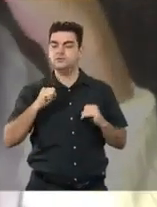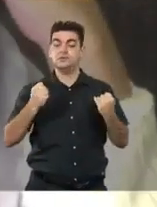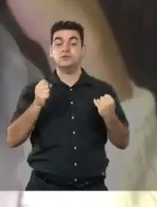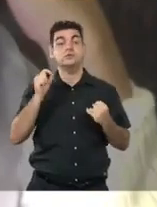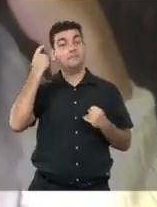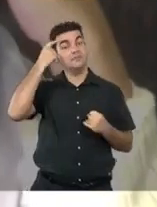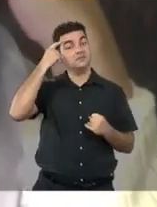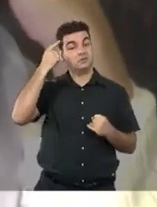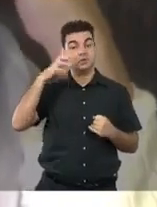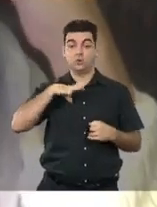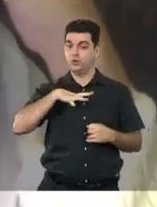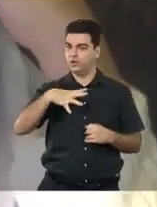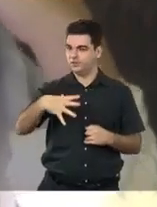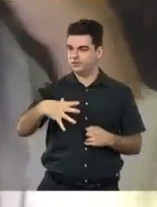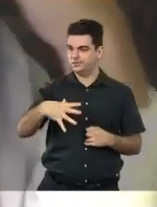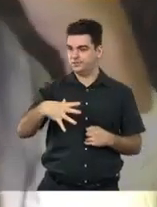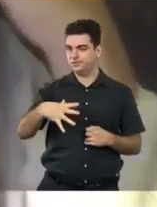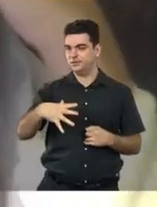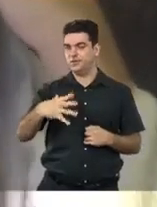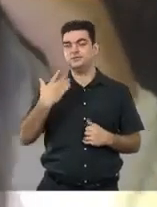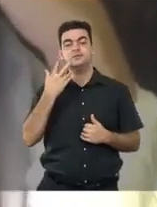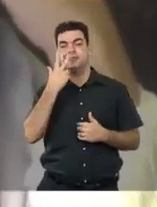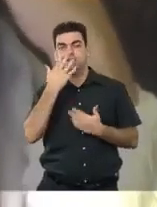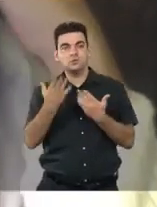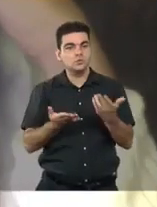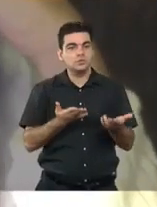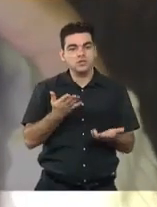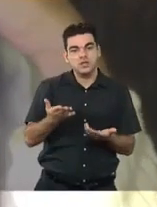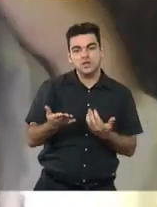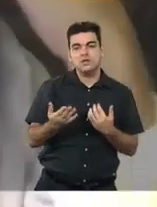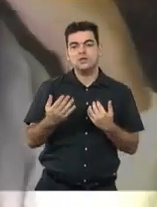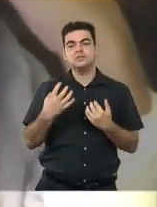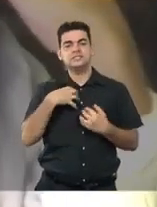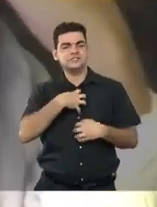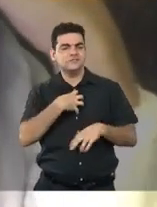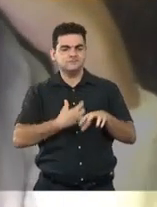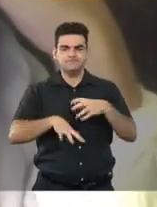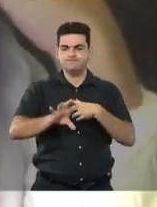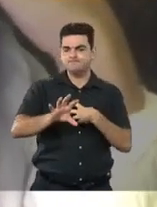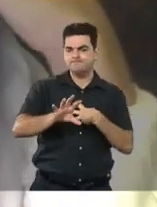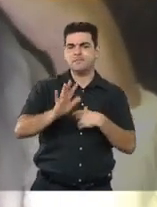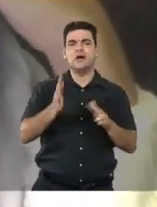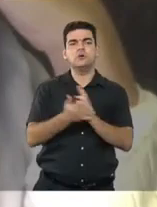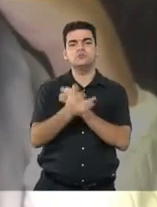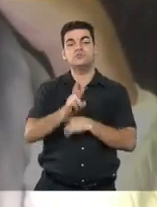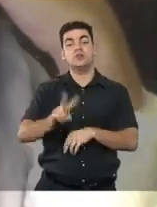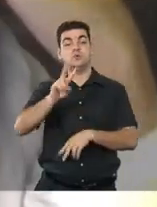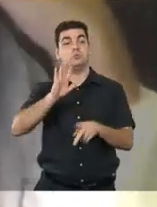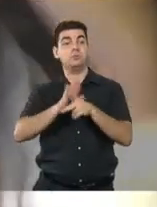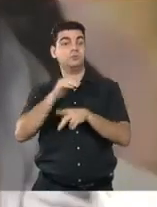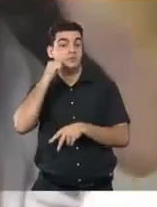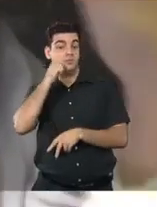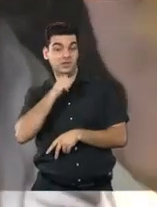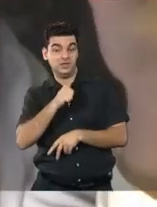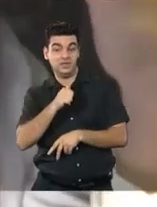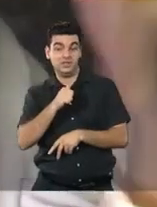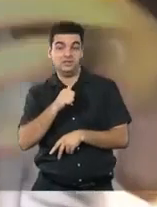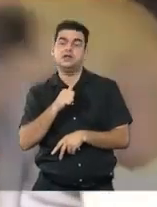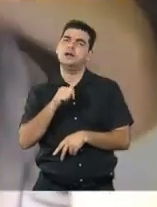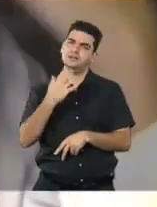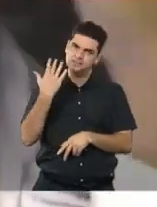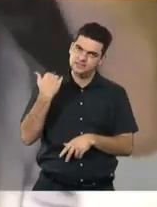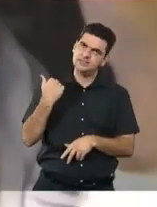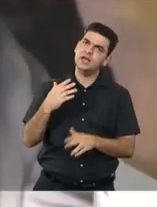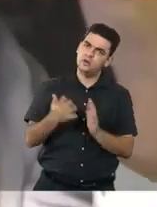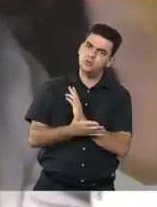falando em potência, gente, o poder de cuidar, o poder da empatia, valores femininos que estão nos homens